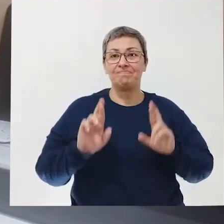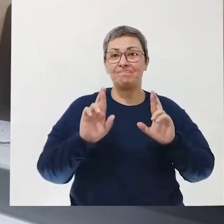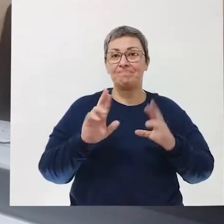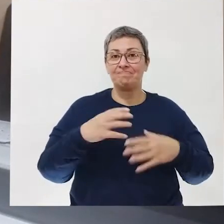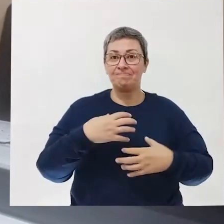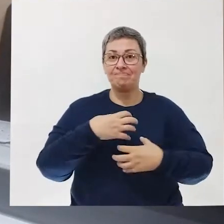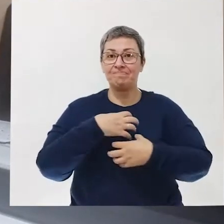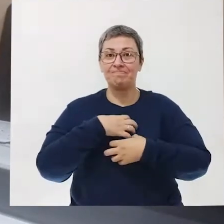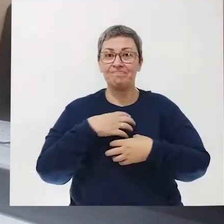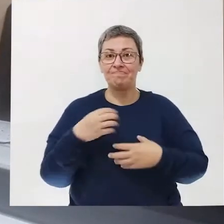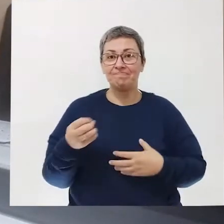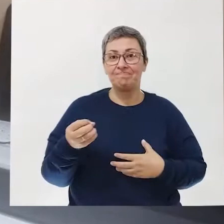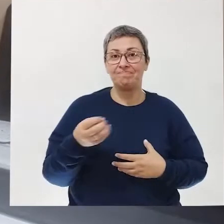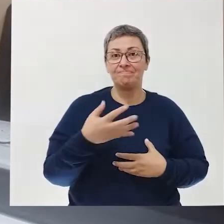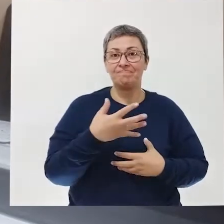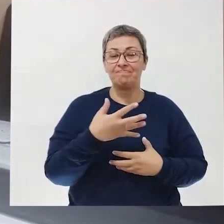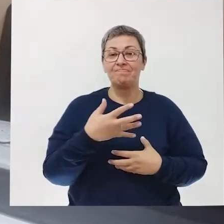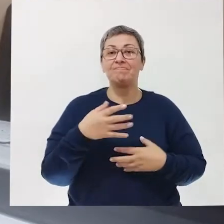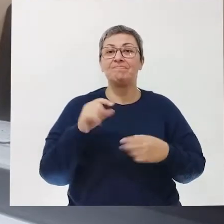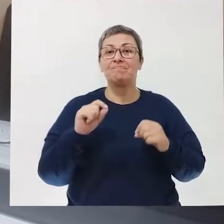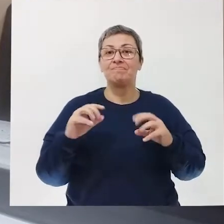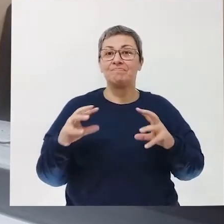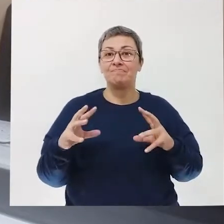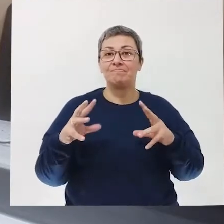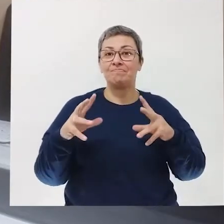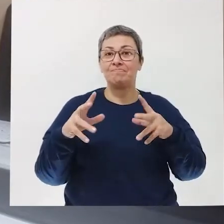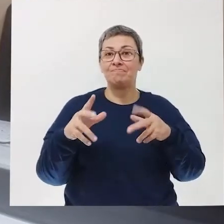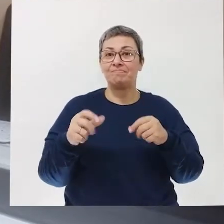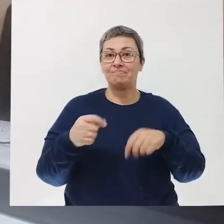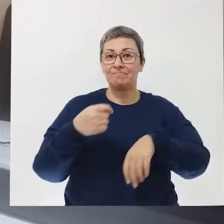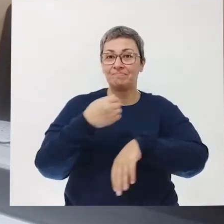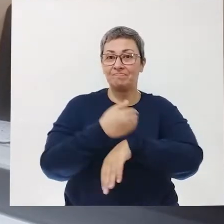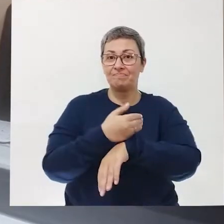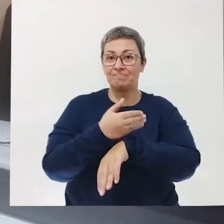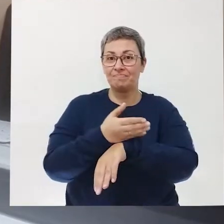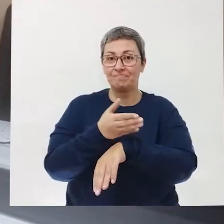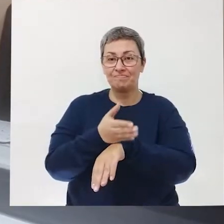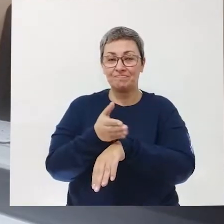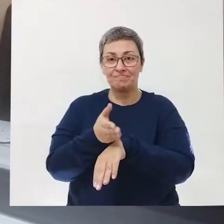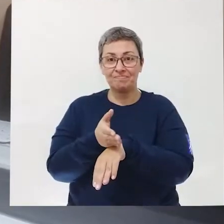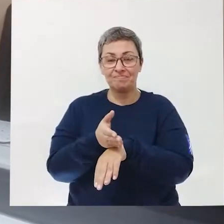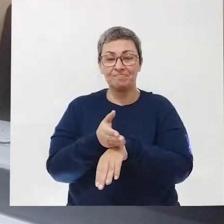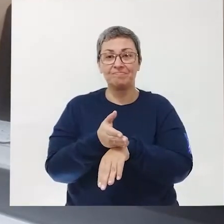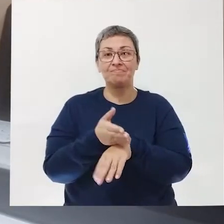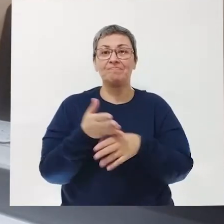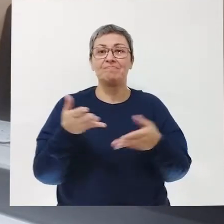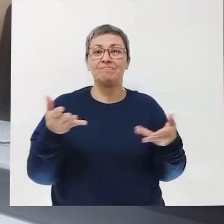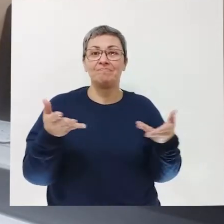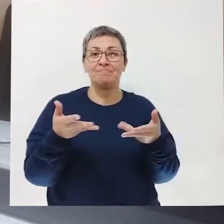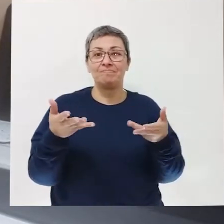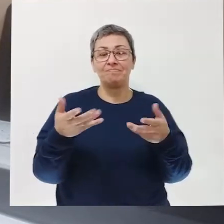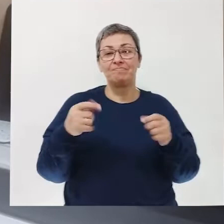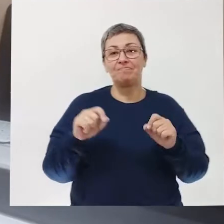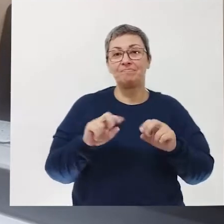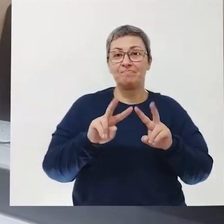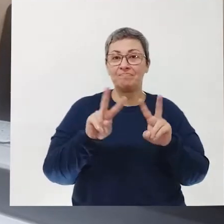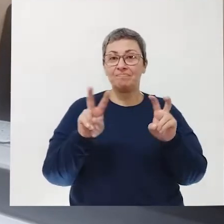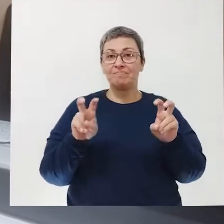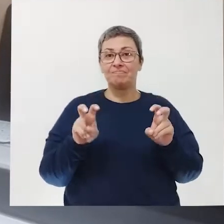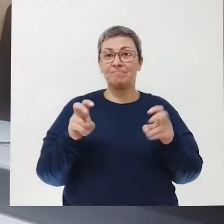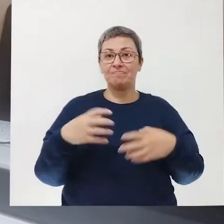sentimentos a todo o momento. E é sobre